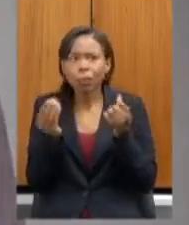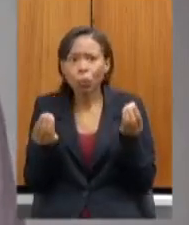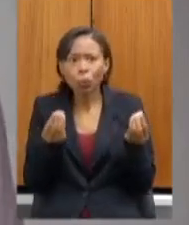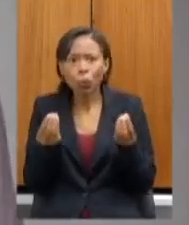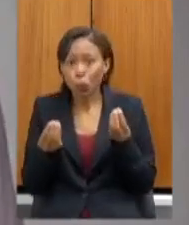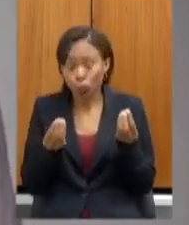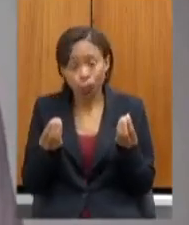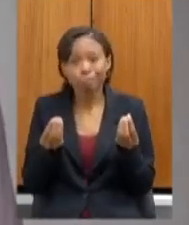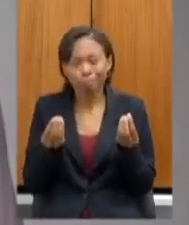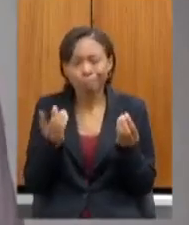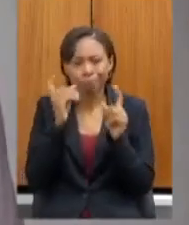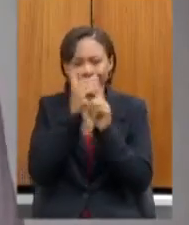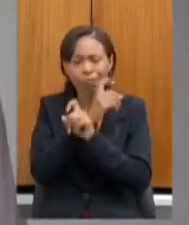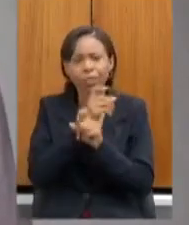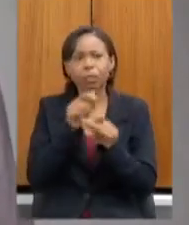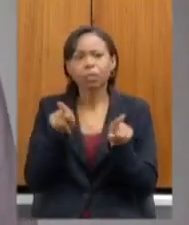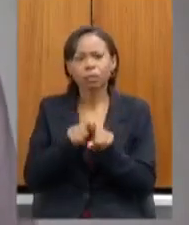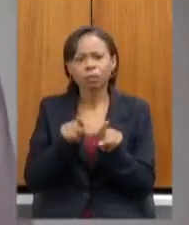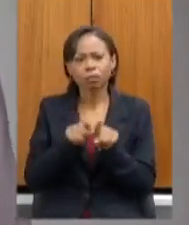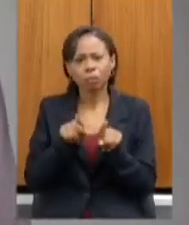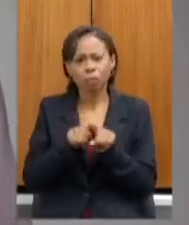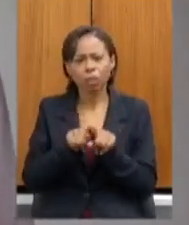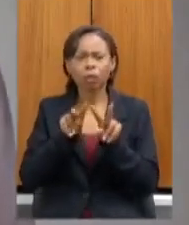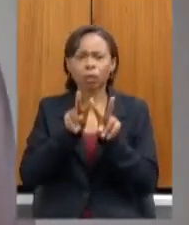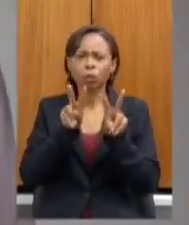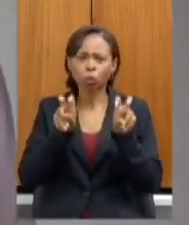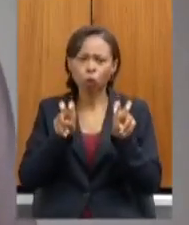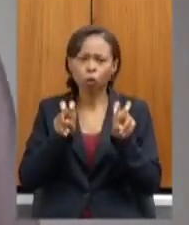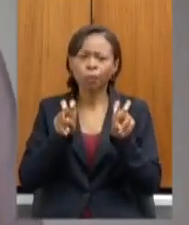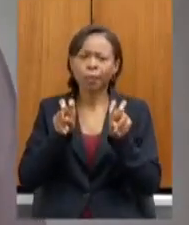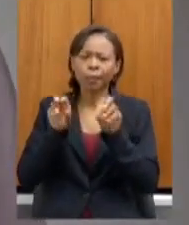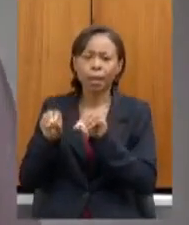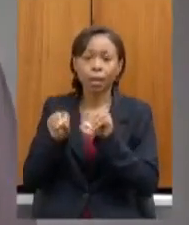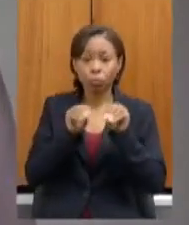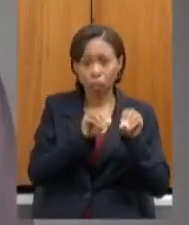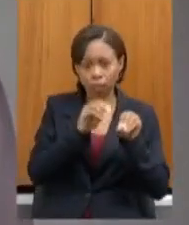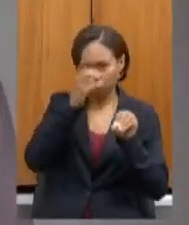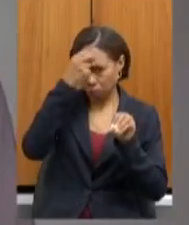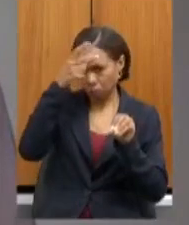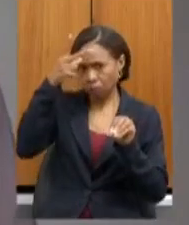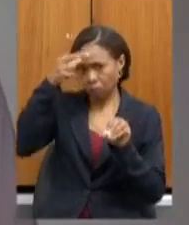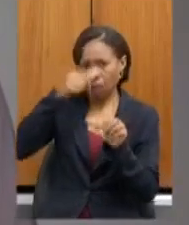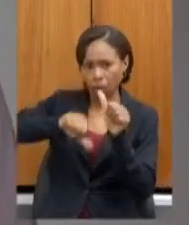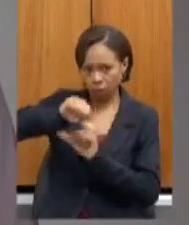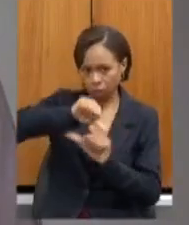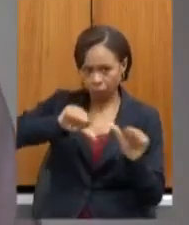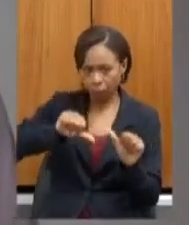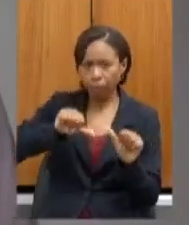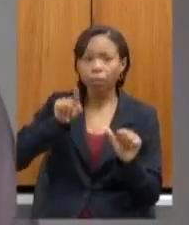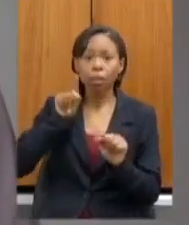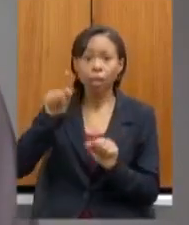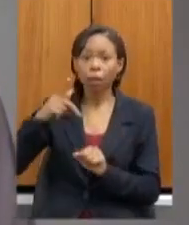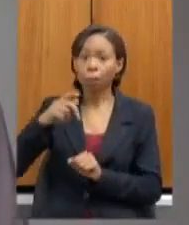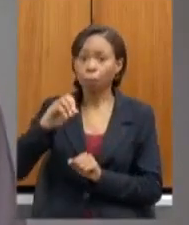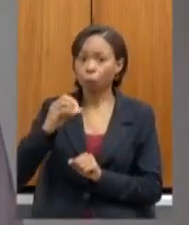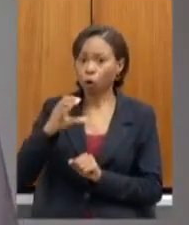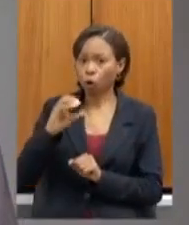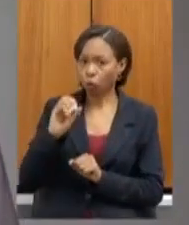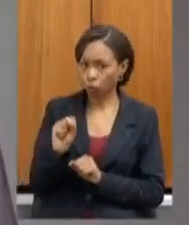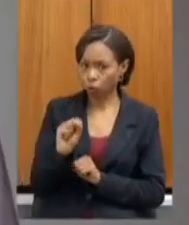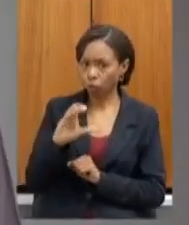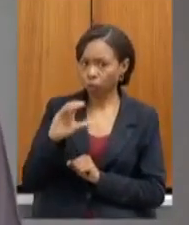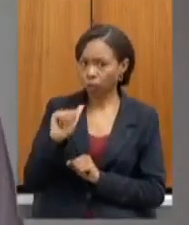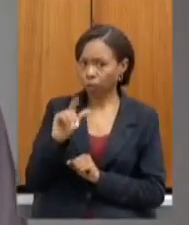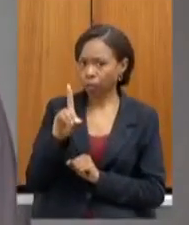nesse sentido no que diz respeito a municipalização nós tivemos juntas sim falando sobre a situação de postos de caudas e